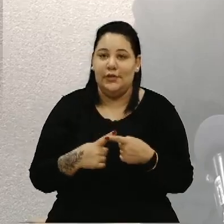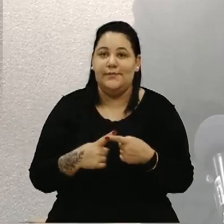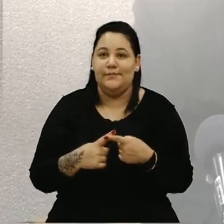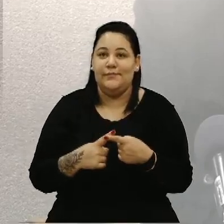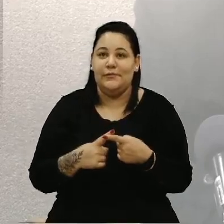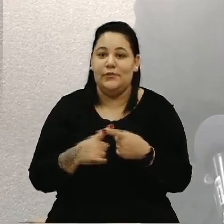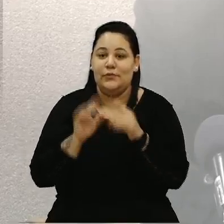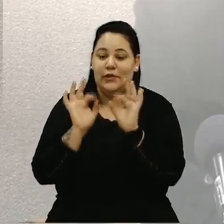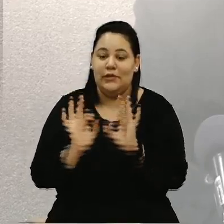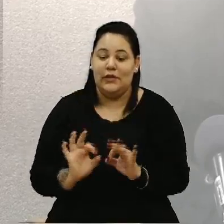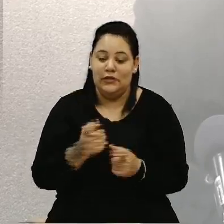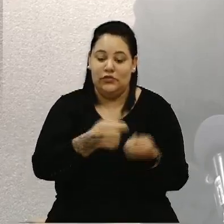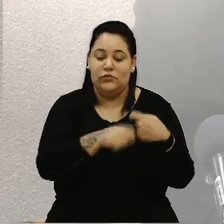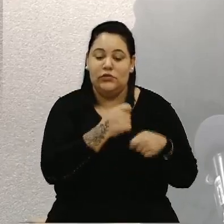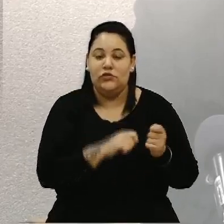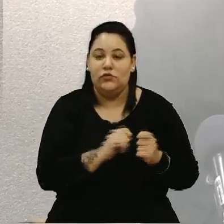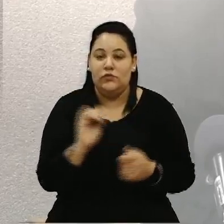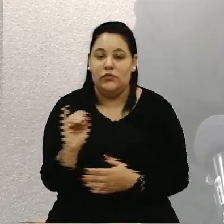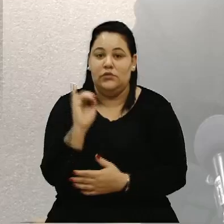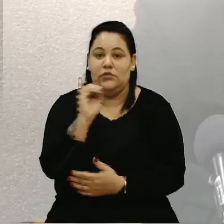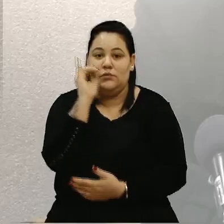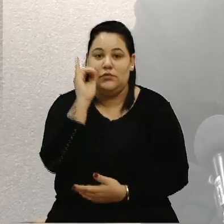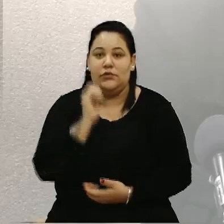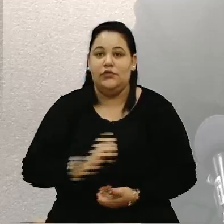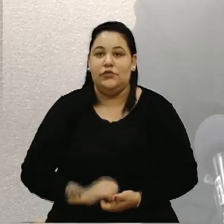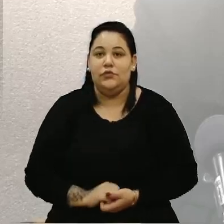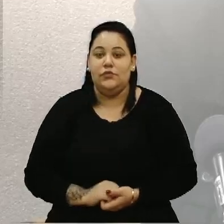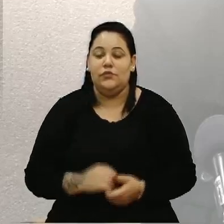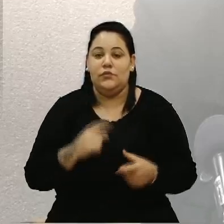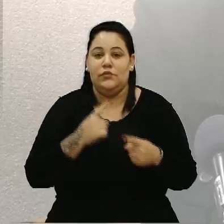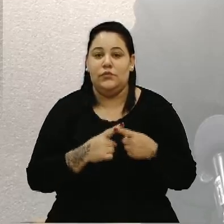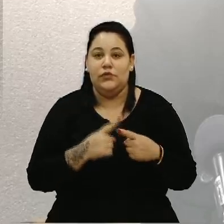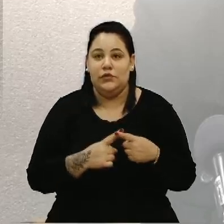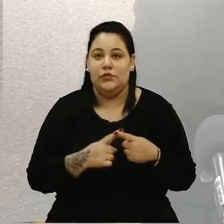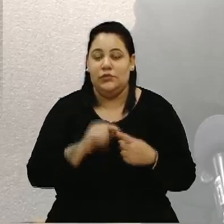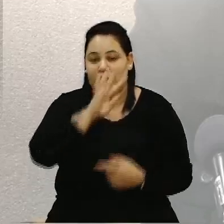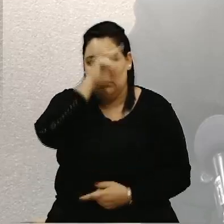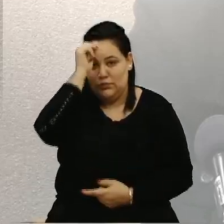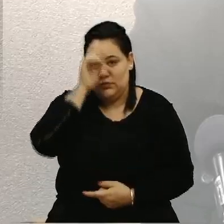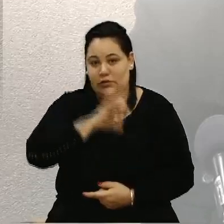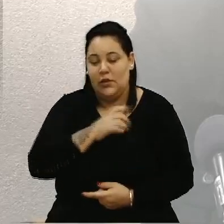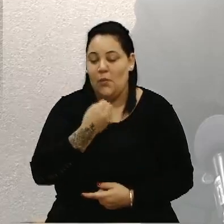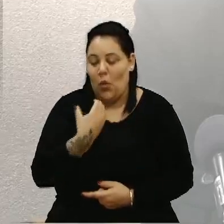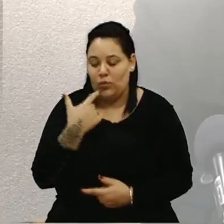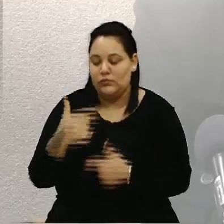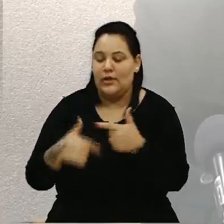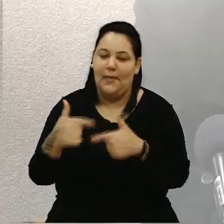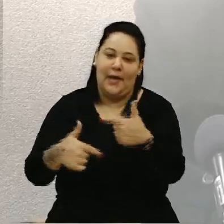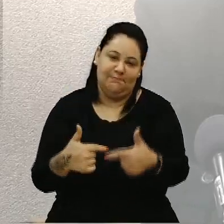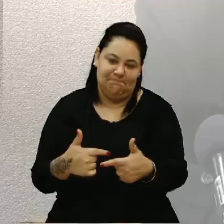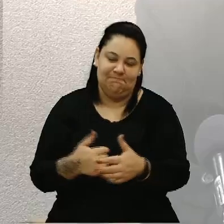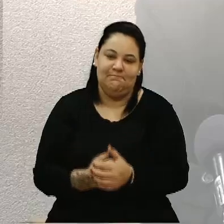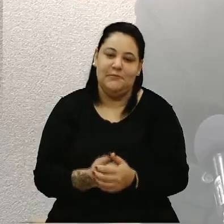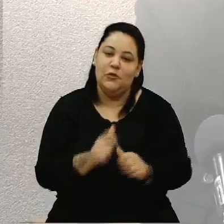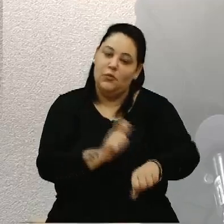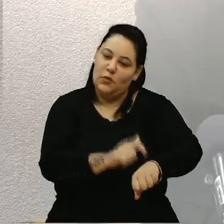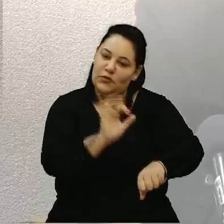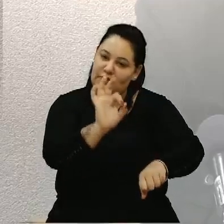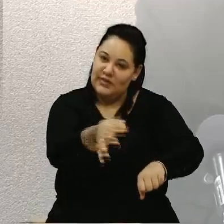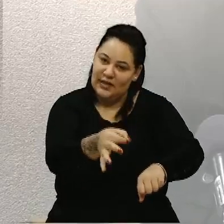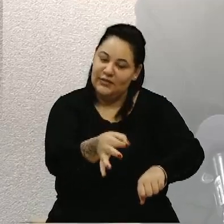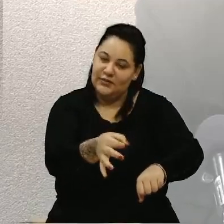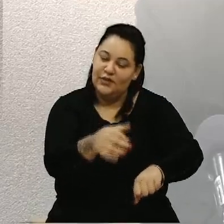administrativas importantes, né, para que o município tenha aí um bom andamento. Então, em momento oportuno, estarei votando